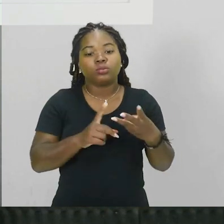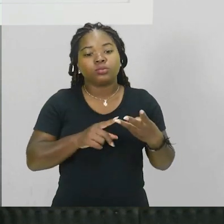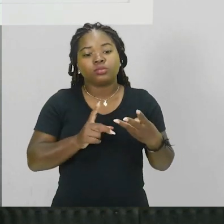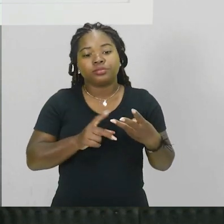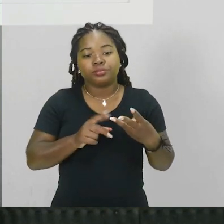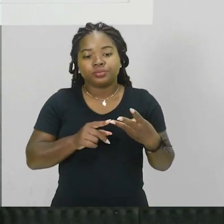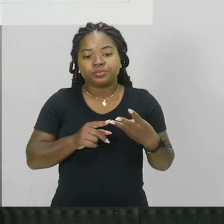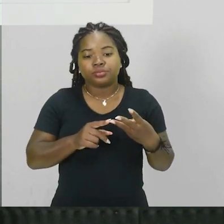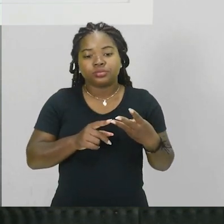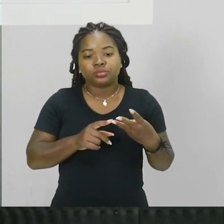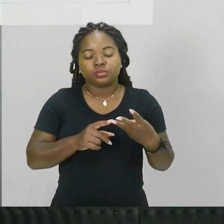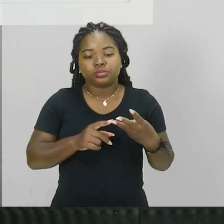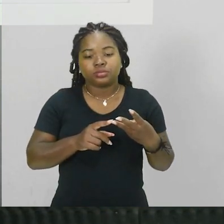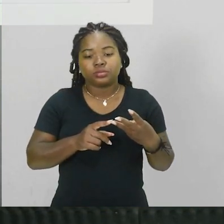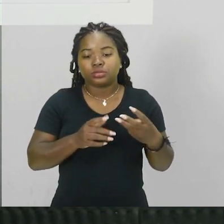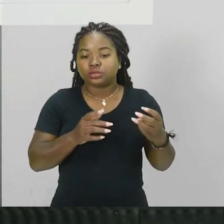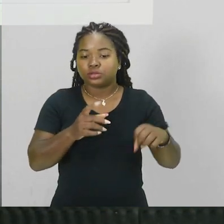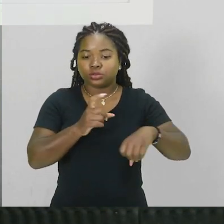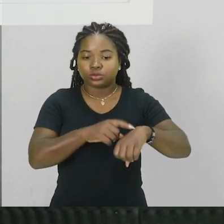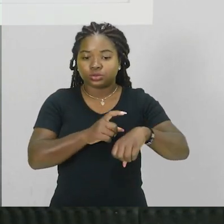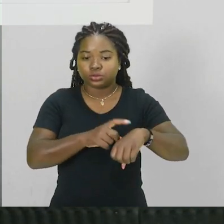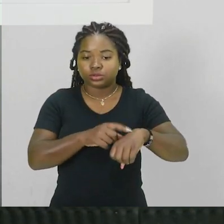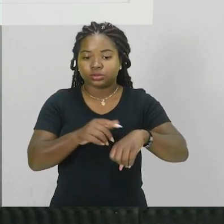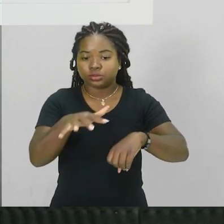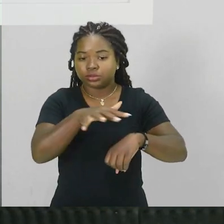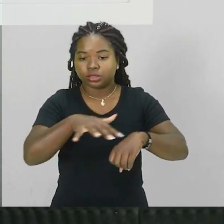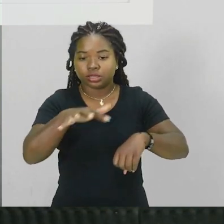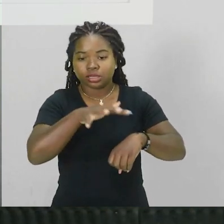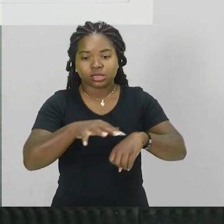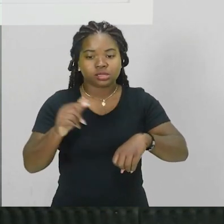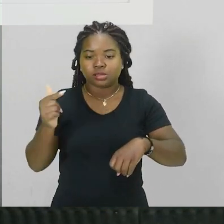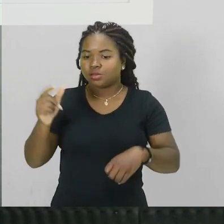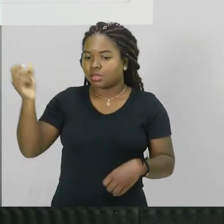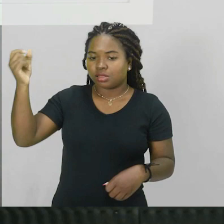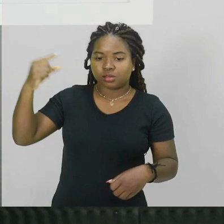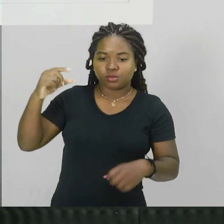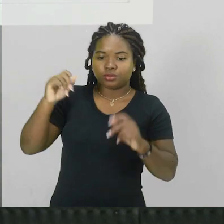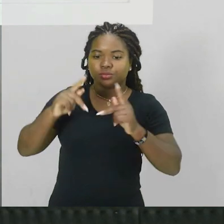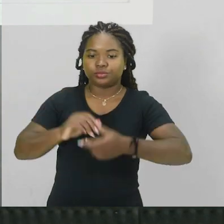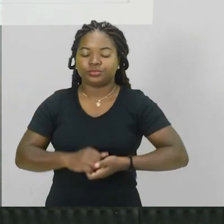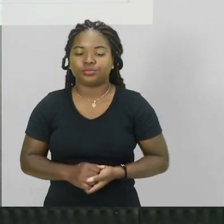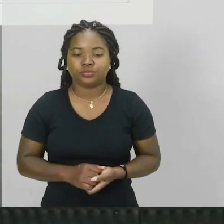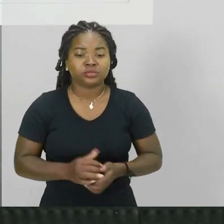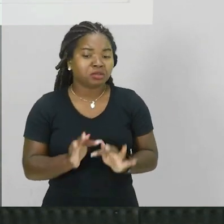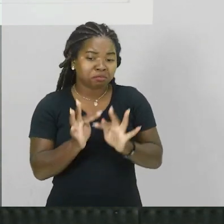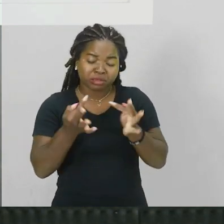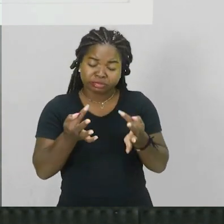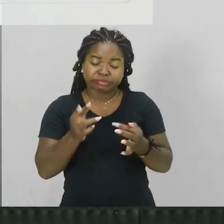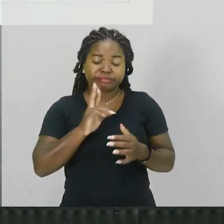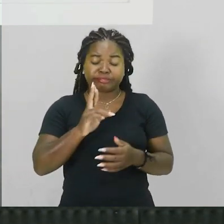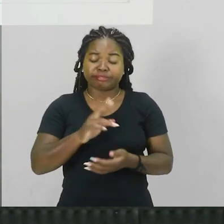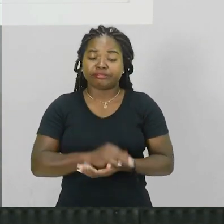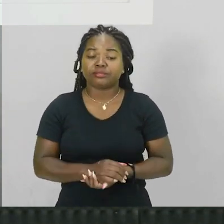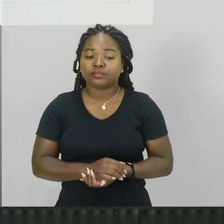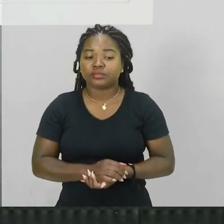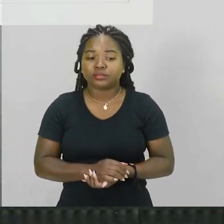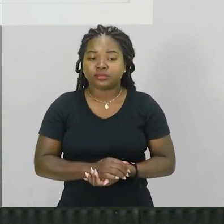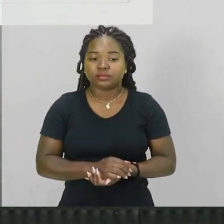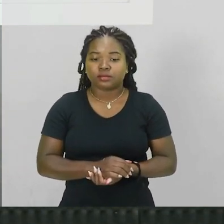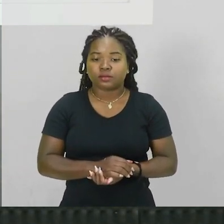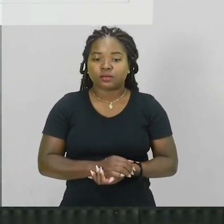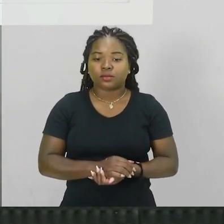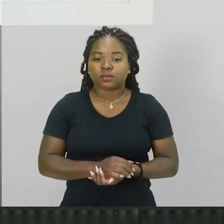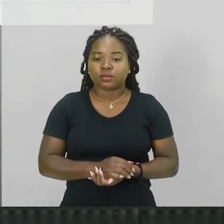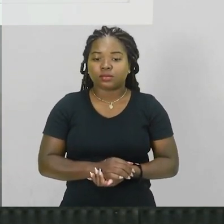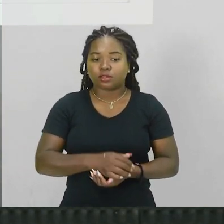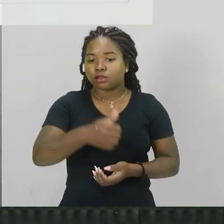Em ambientes sem forte luz solar Então aqui é bem simples, né? 1 é o tempo que a lente